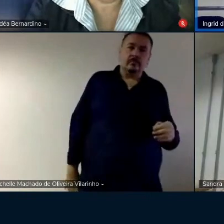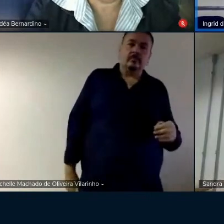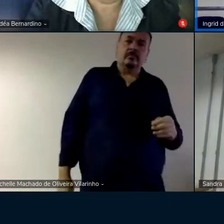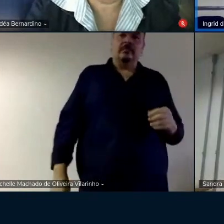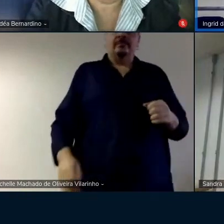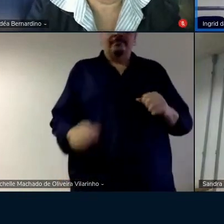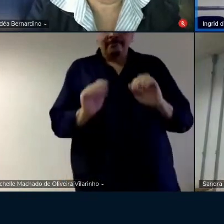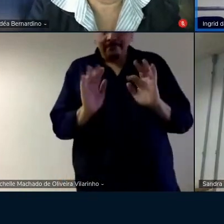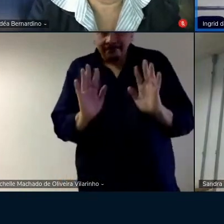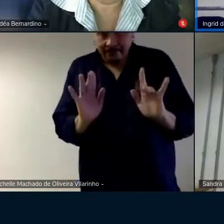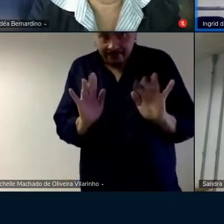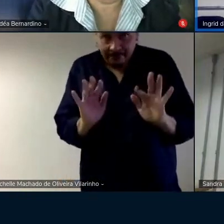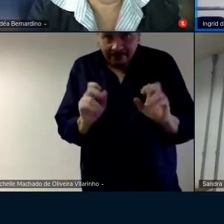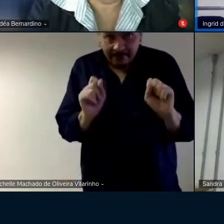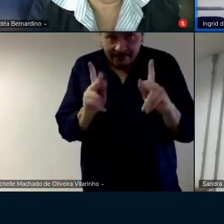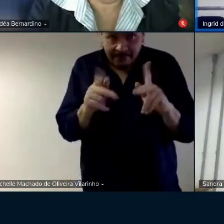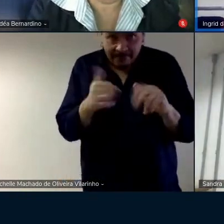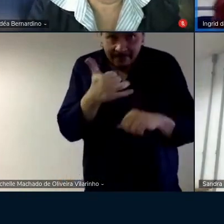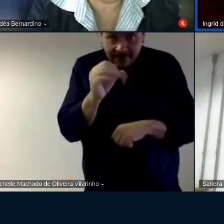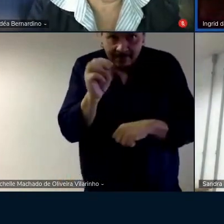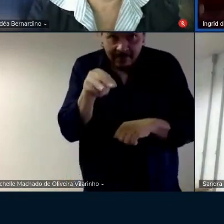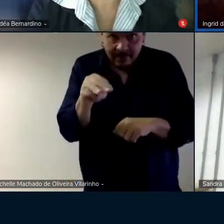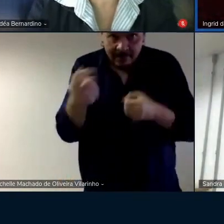quem está aqui presencialmente tá bom?